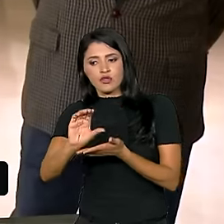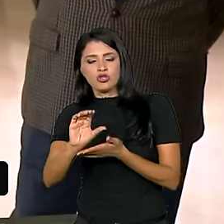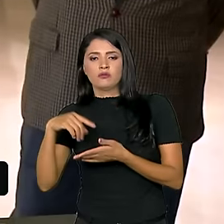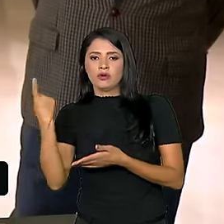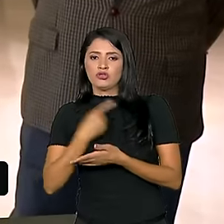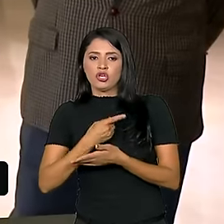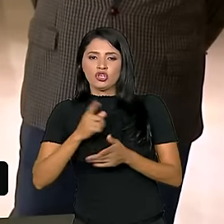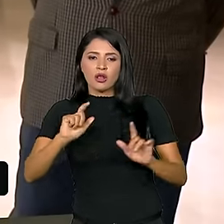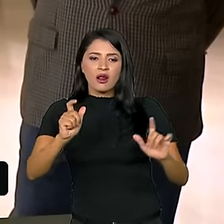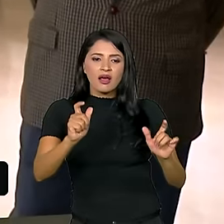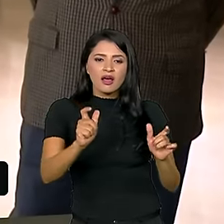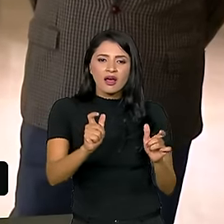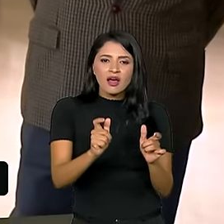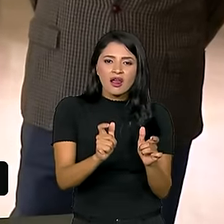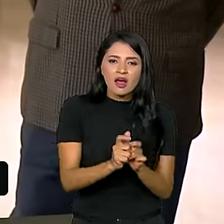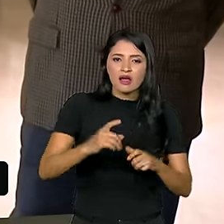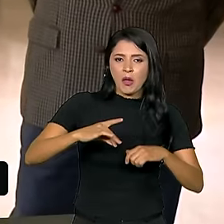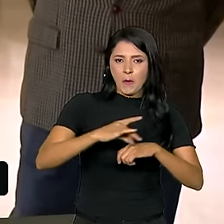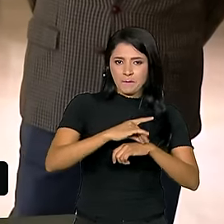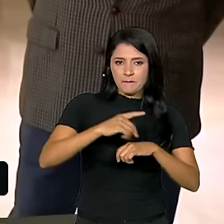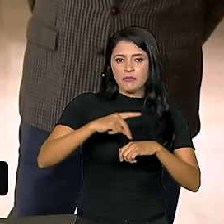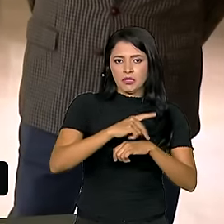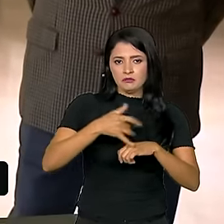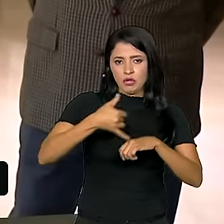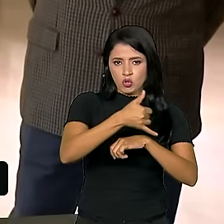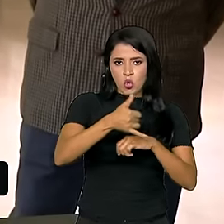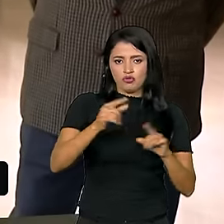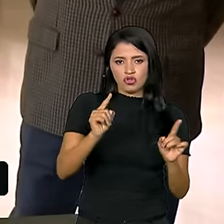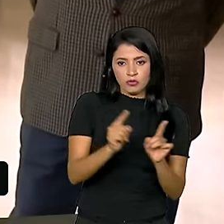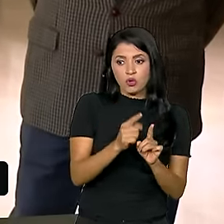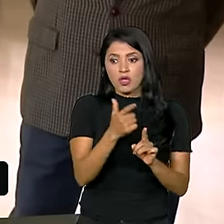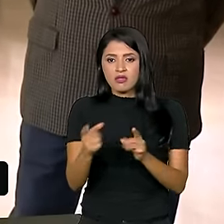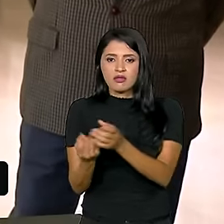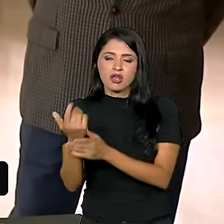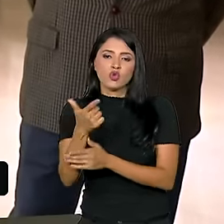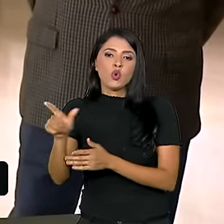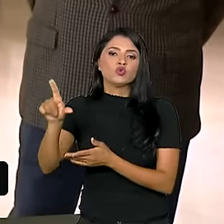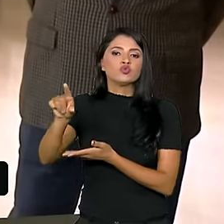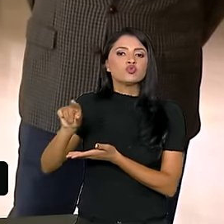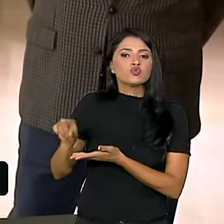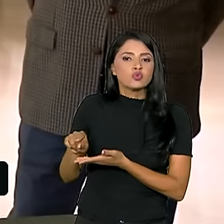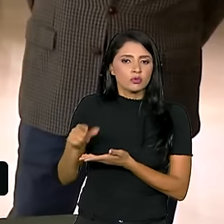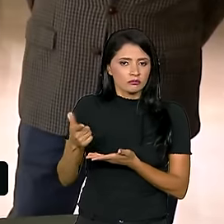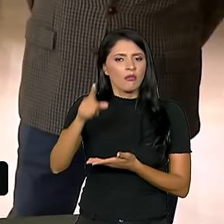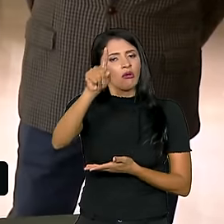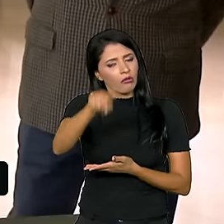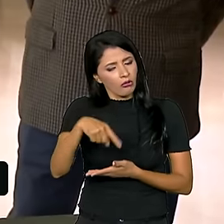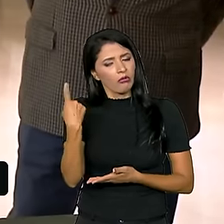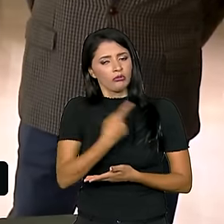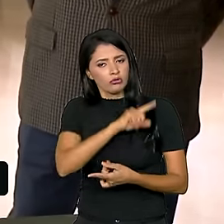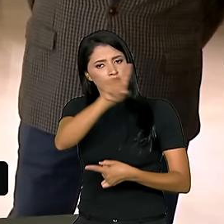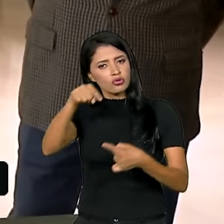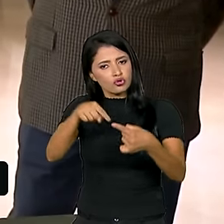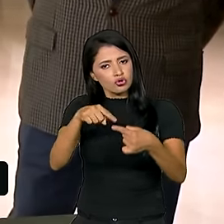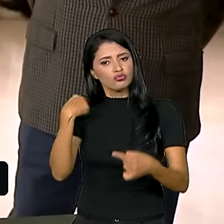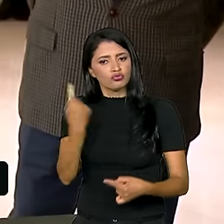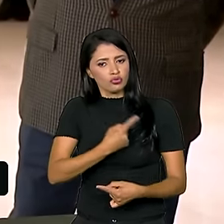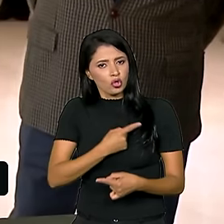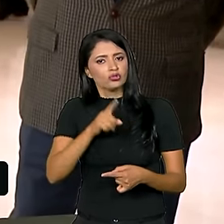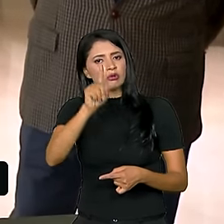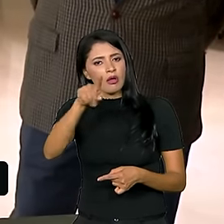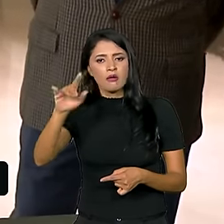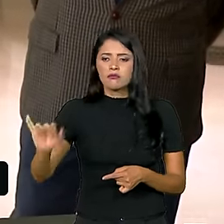gente anulando o petróleo, criando alternativas. E isso que nós vamos fazer. É isso. Então, é muito